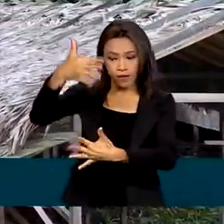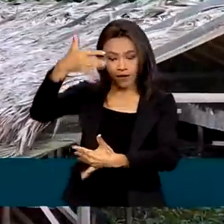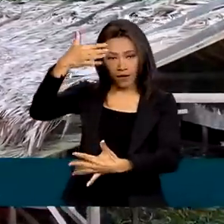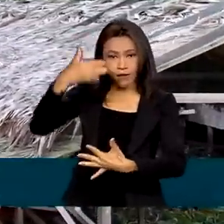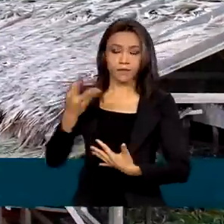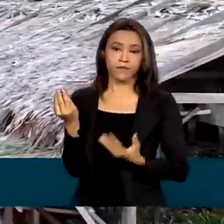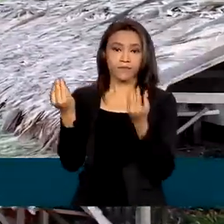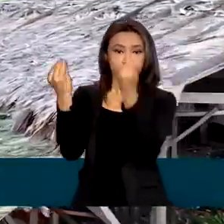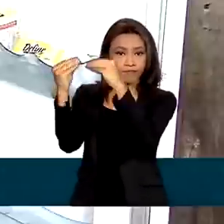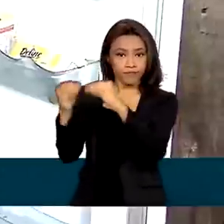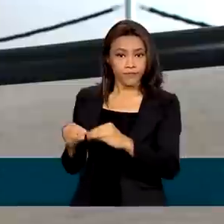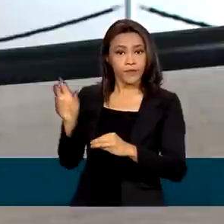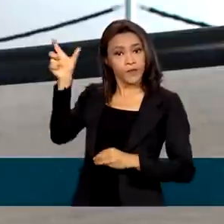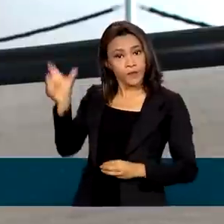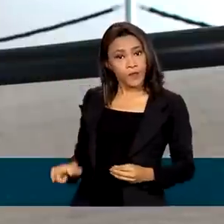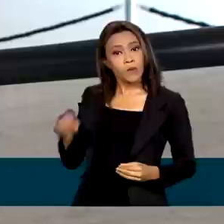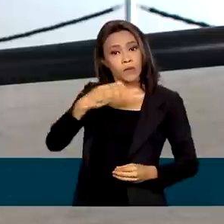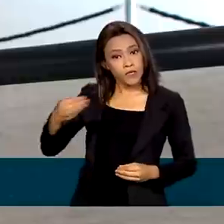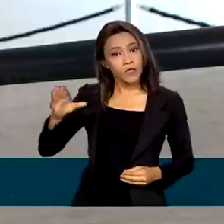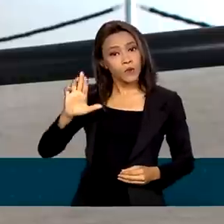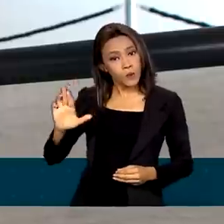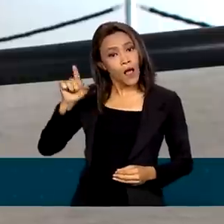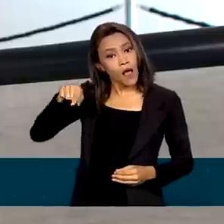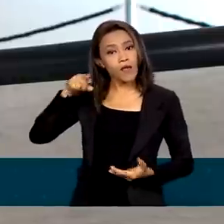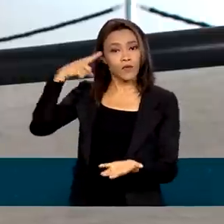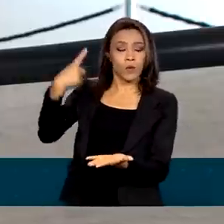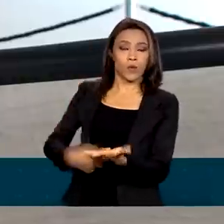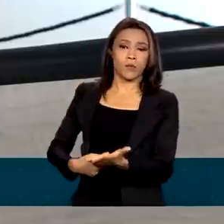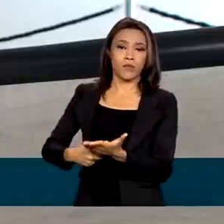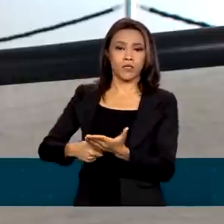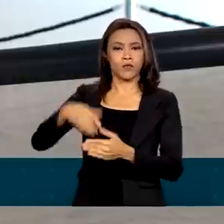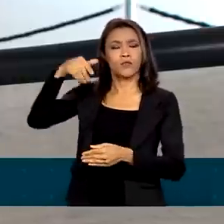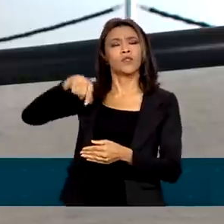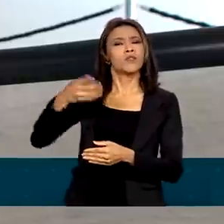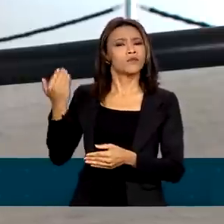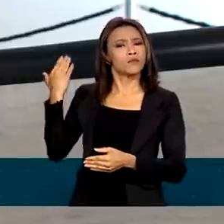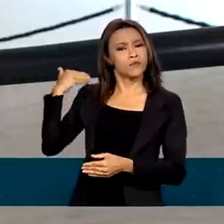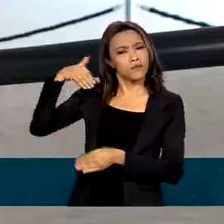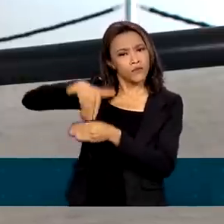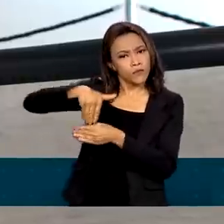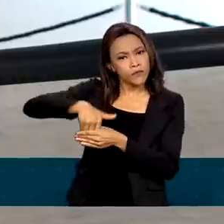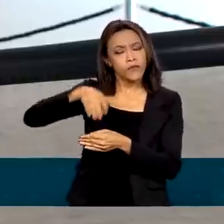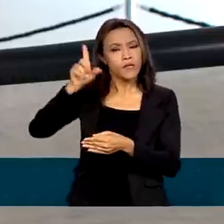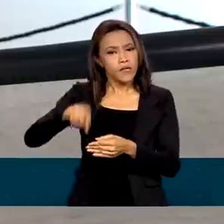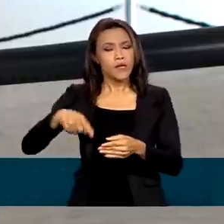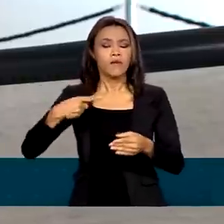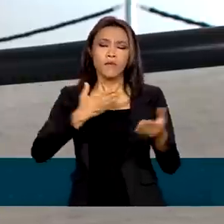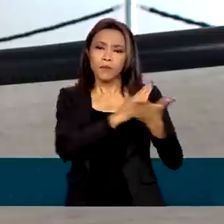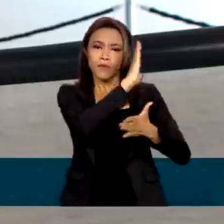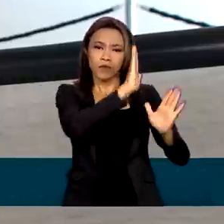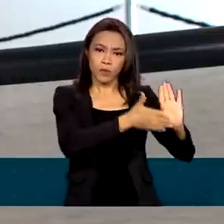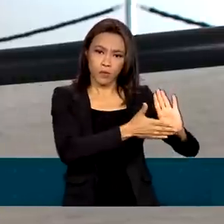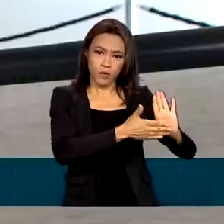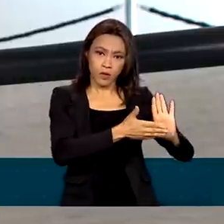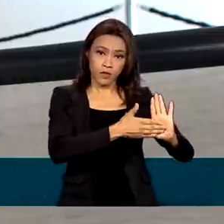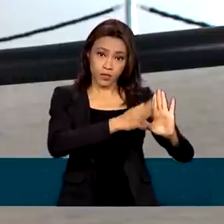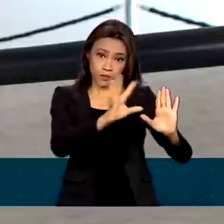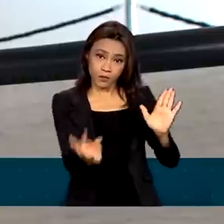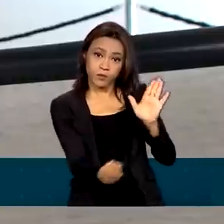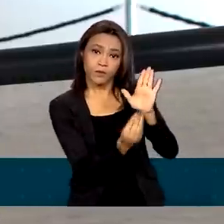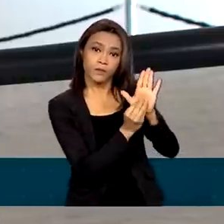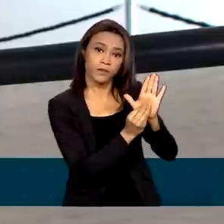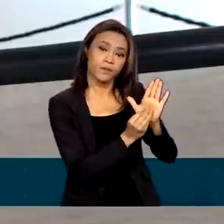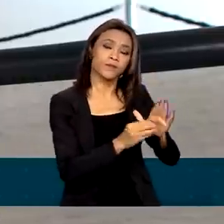disse que este é um compromisso de campanha que foi garantido com a aprovação de uma proposta, de uma emenda à Constituição,